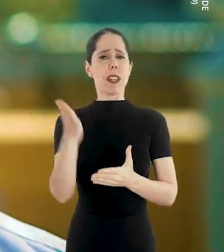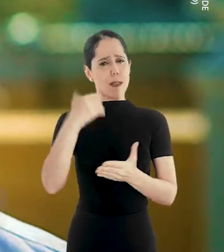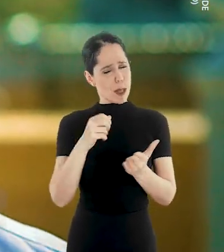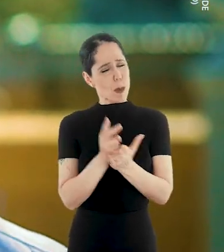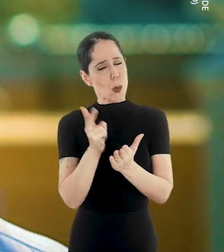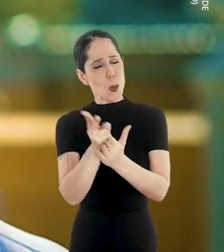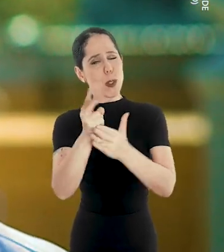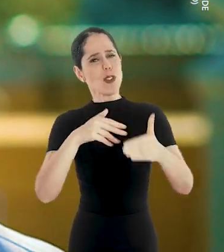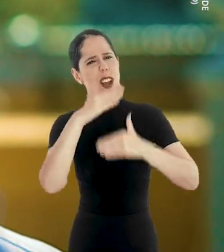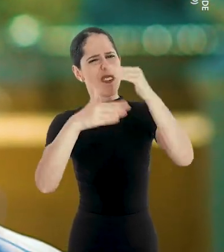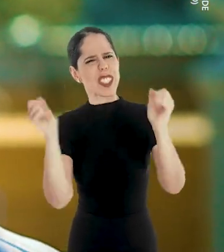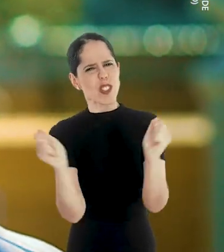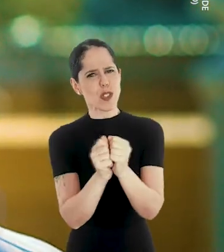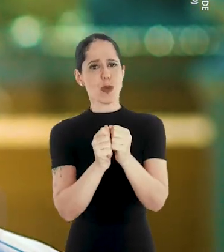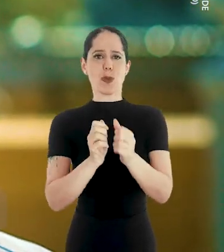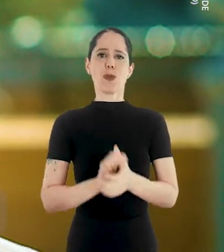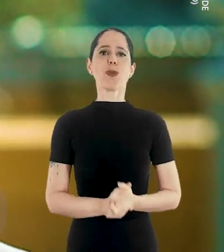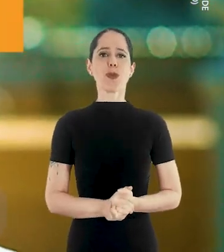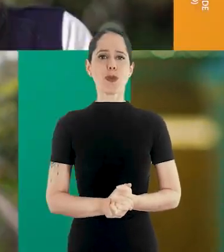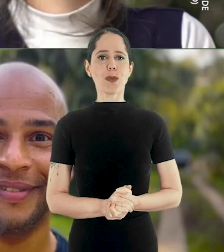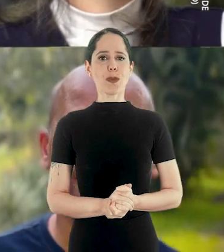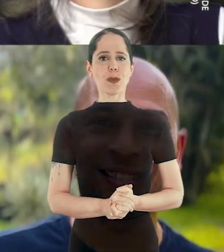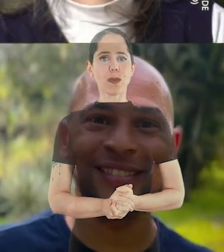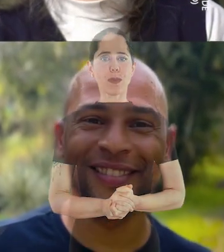Vamos continuar avançando juntos.